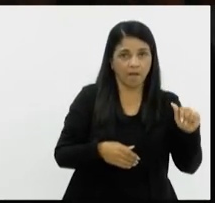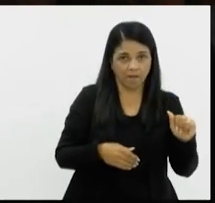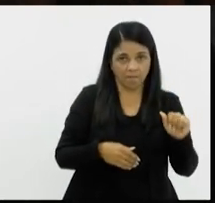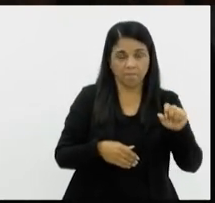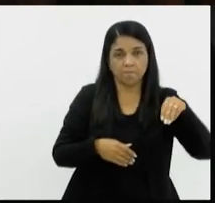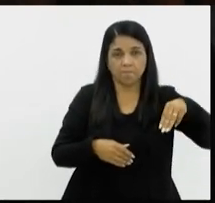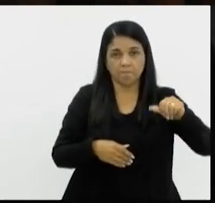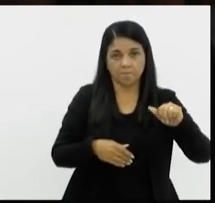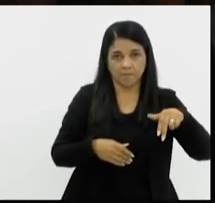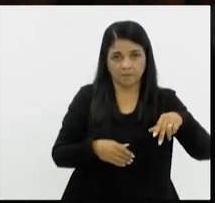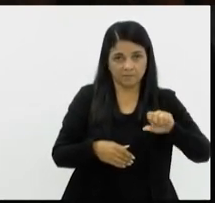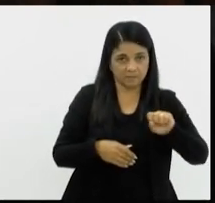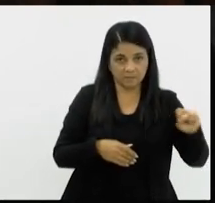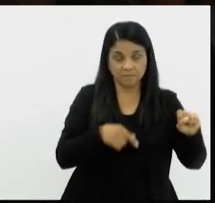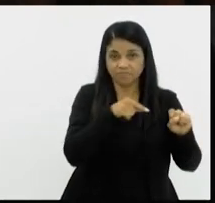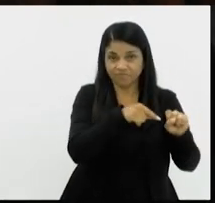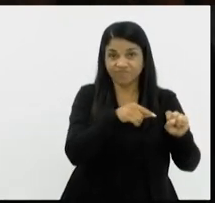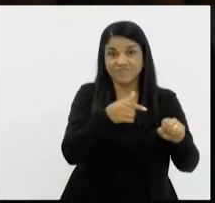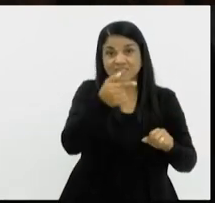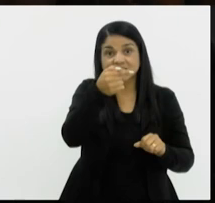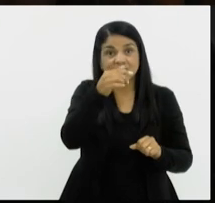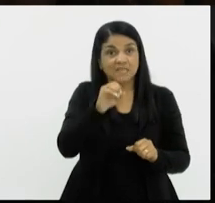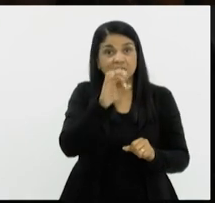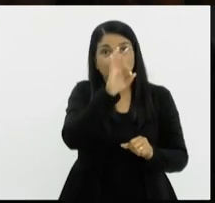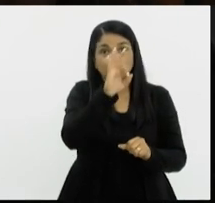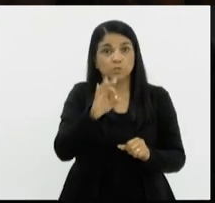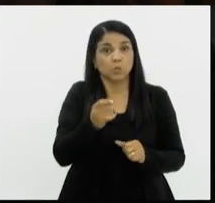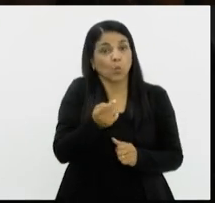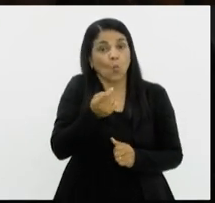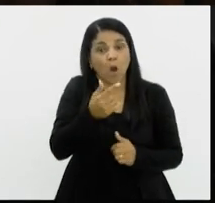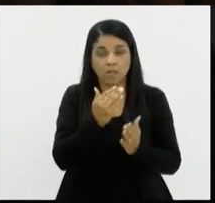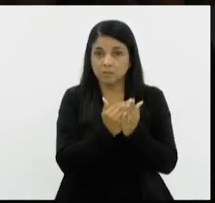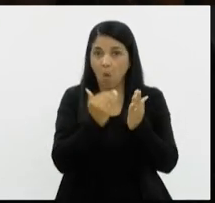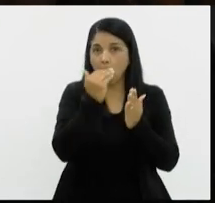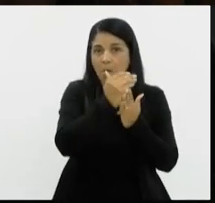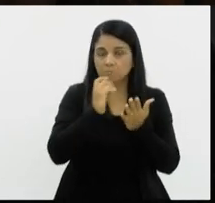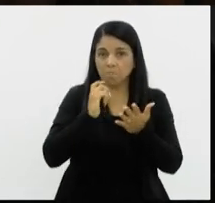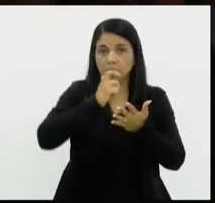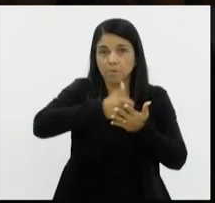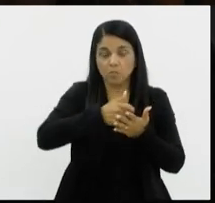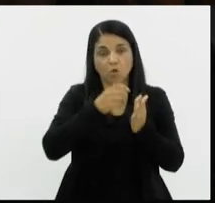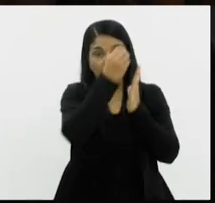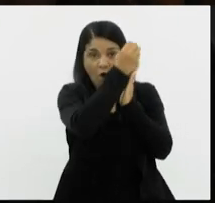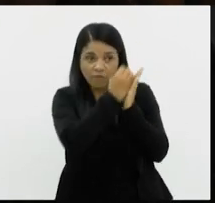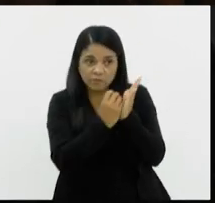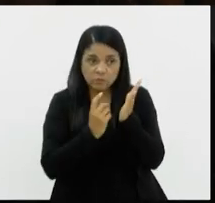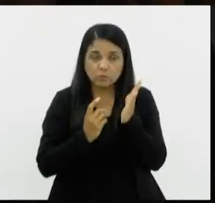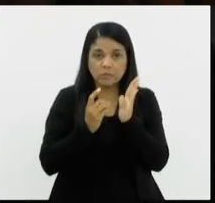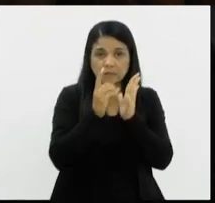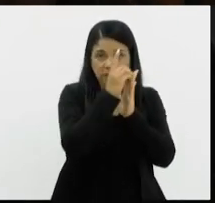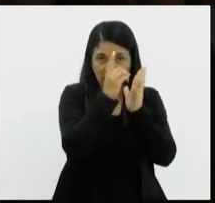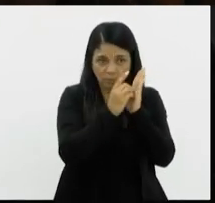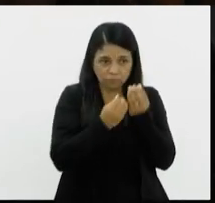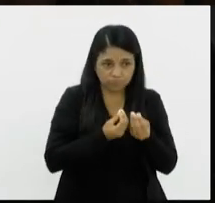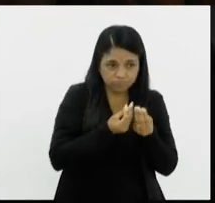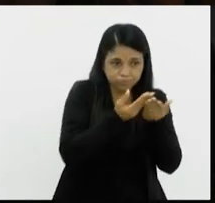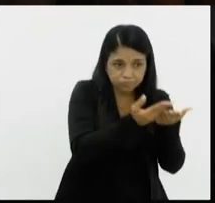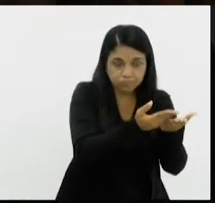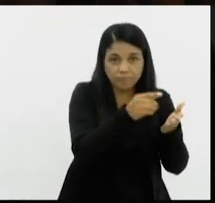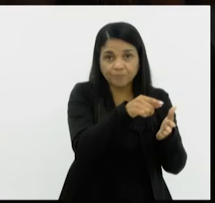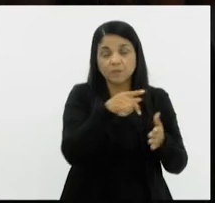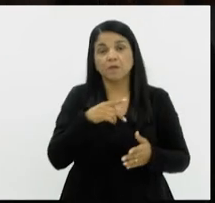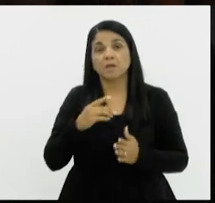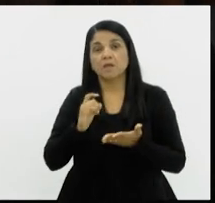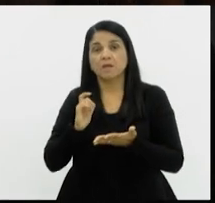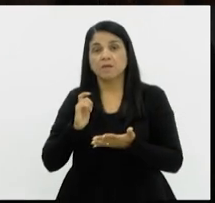Recentemente, eu fiz um ofício, estou aguardando o Detro me responder, onde a passagem de Piraí